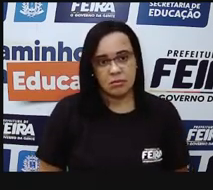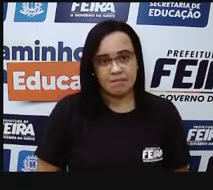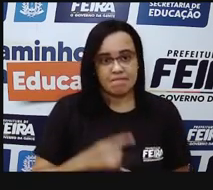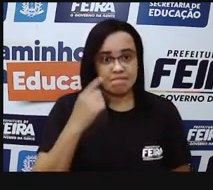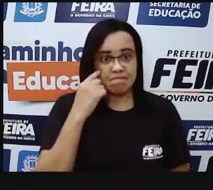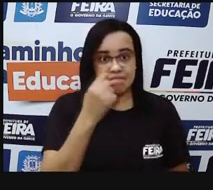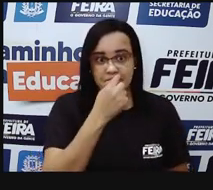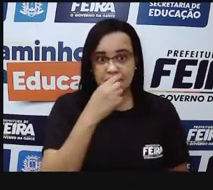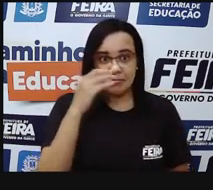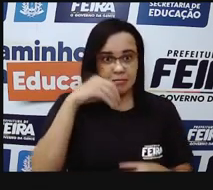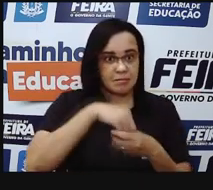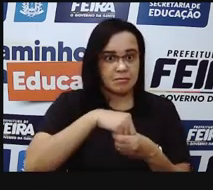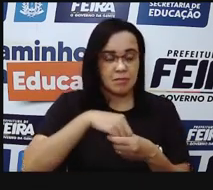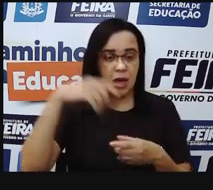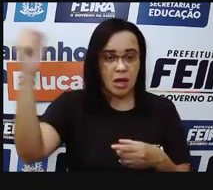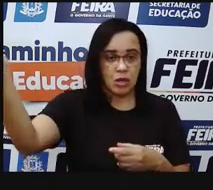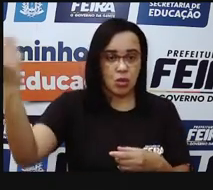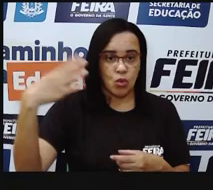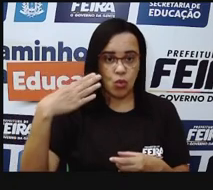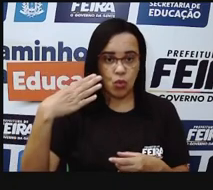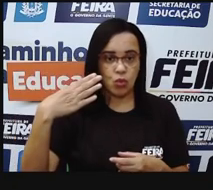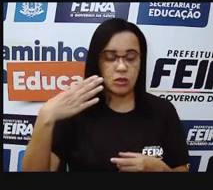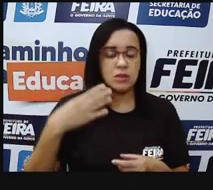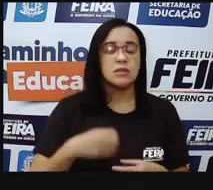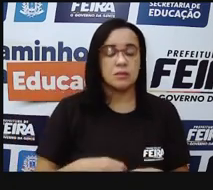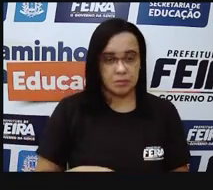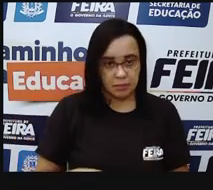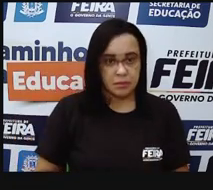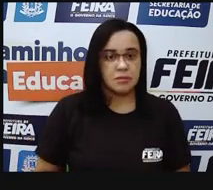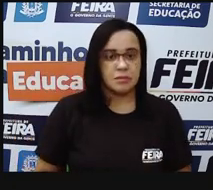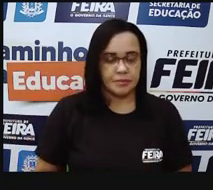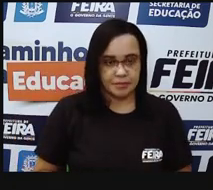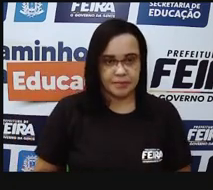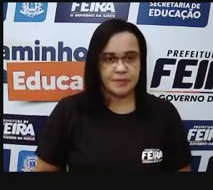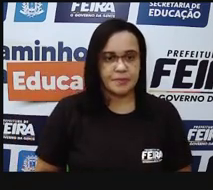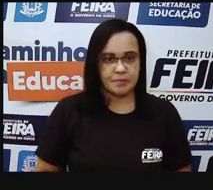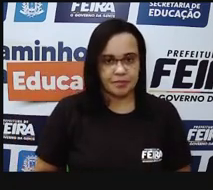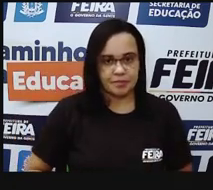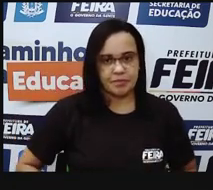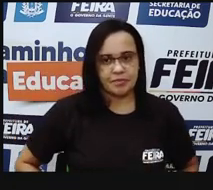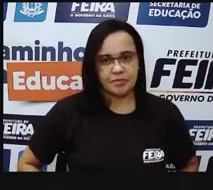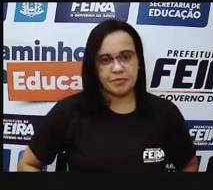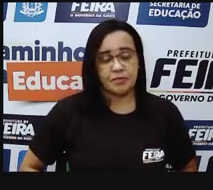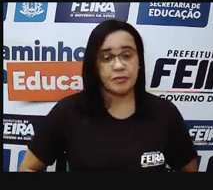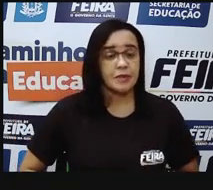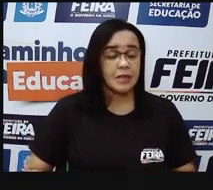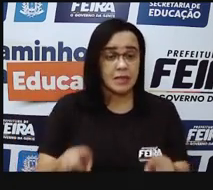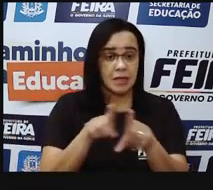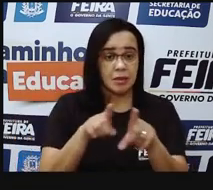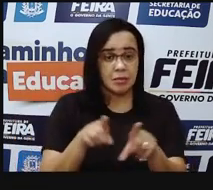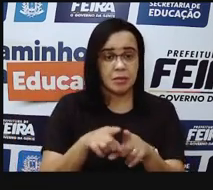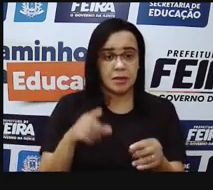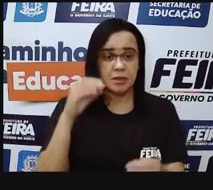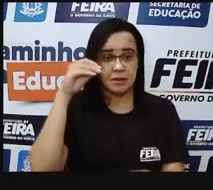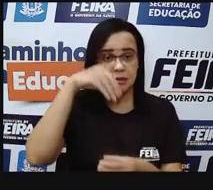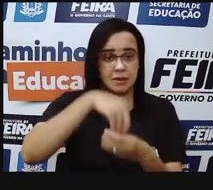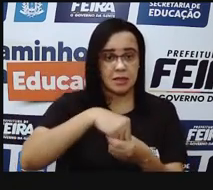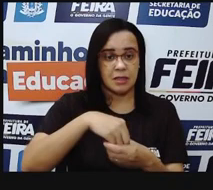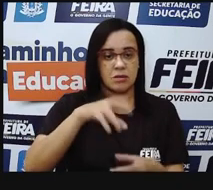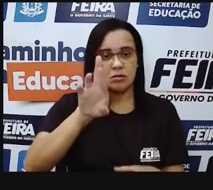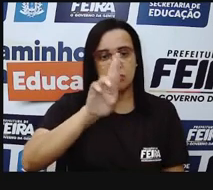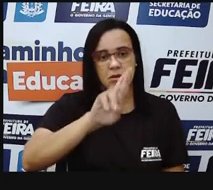luz, até ela chegar na nossa retina, que tá aqui no fundo. E é na retina onde a gente vai ter a